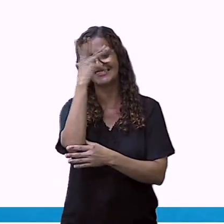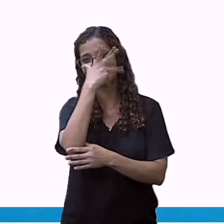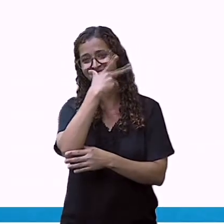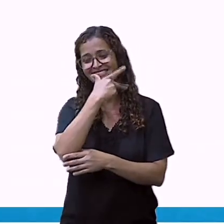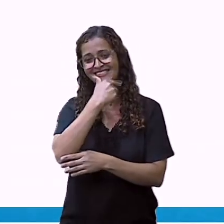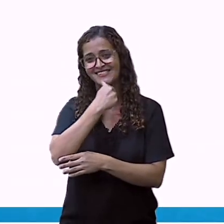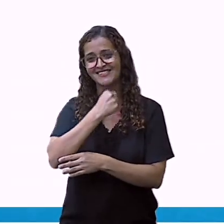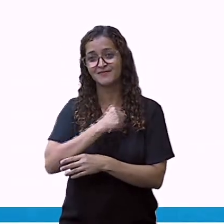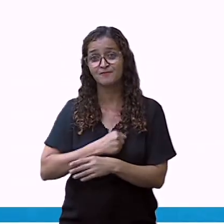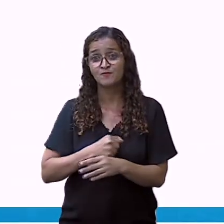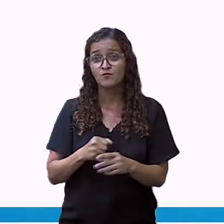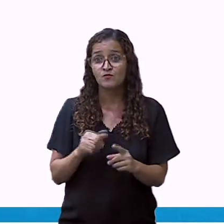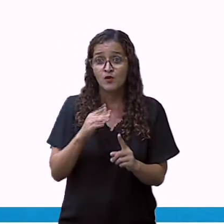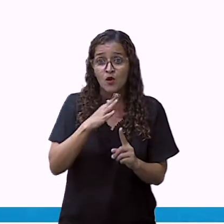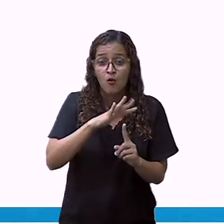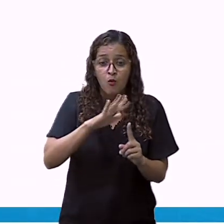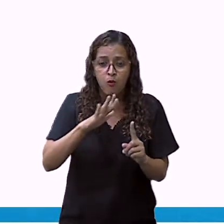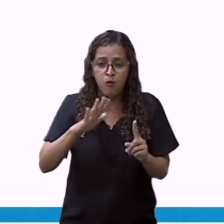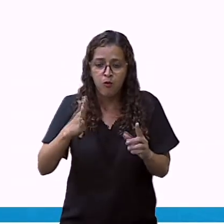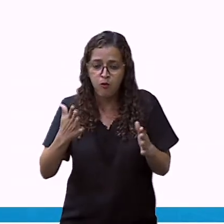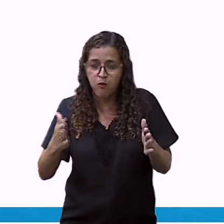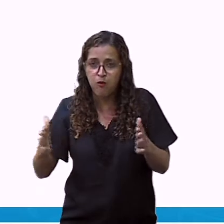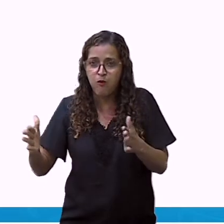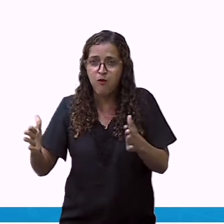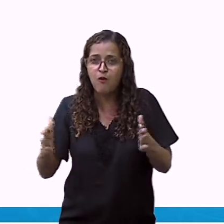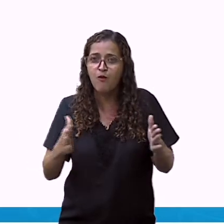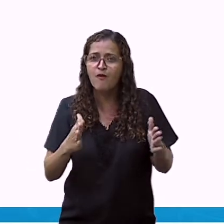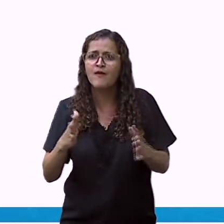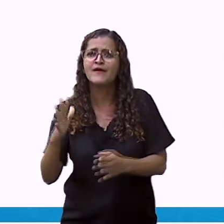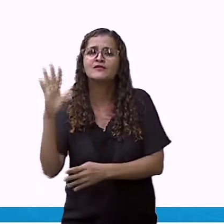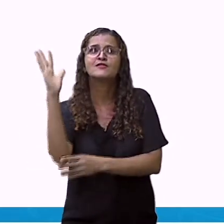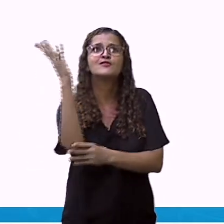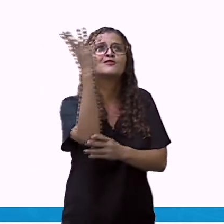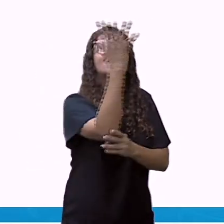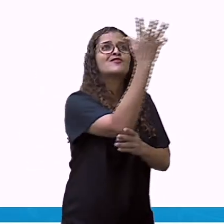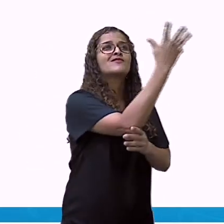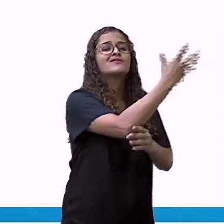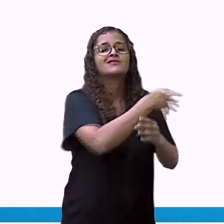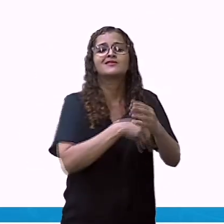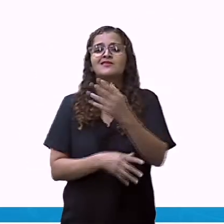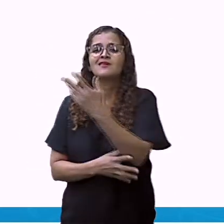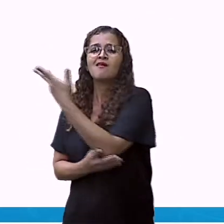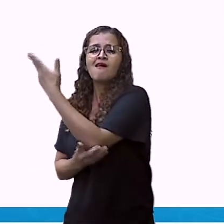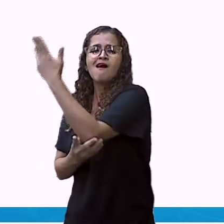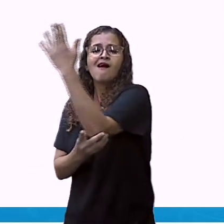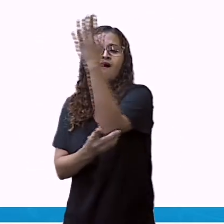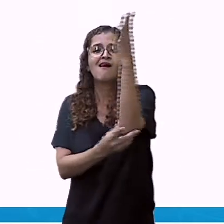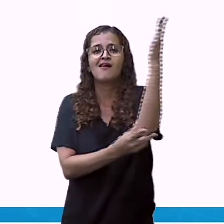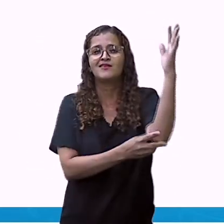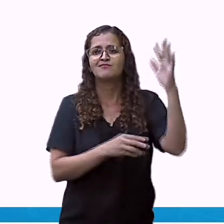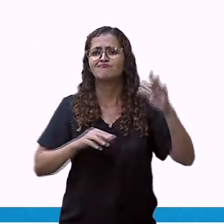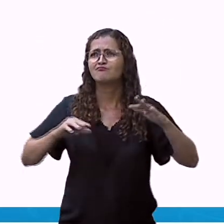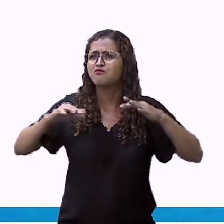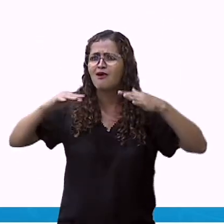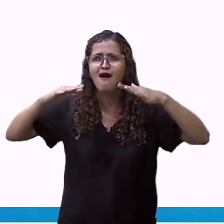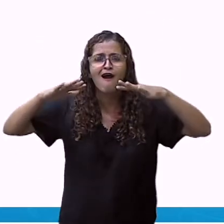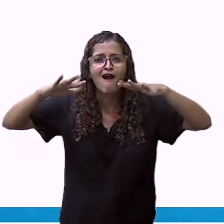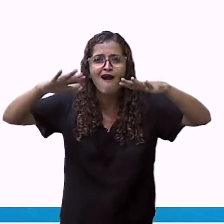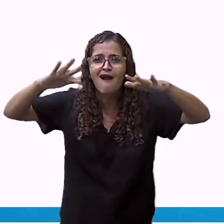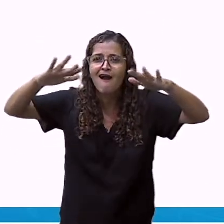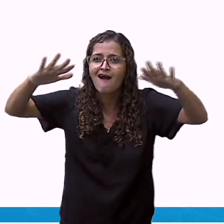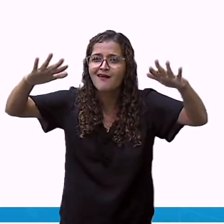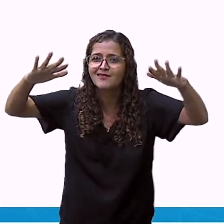mostra que a natureza está renovando sua paisagem. Este é o período de março até